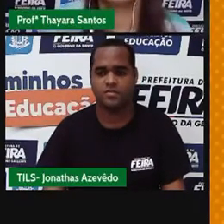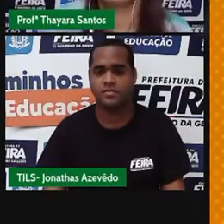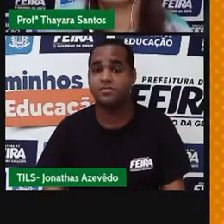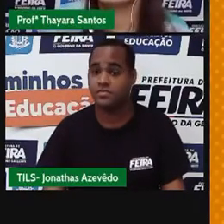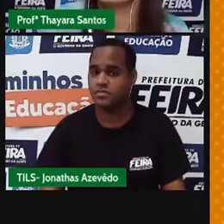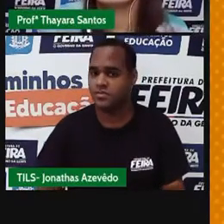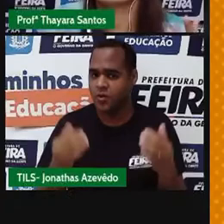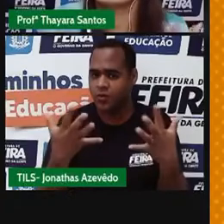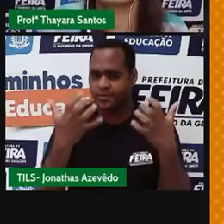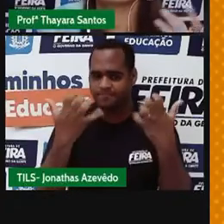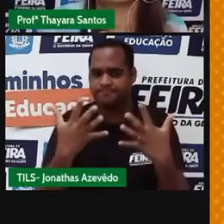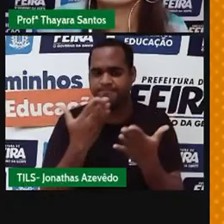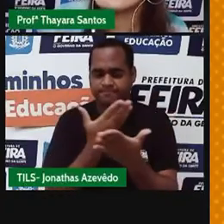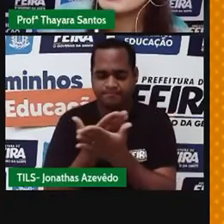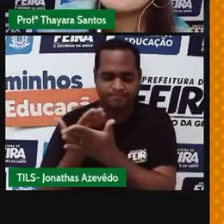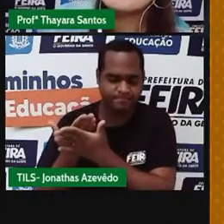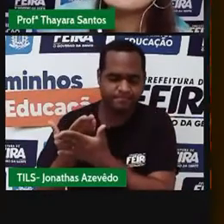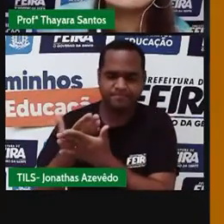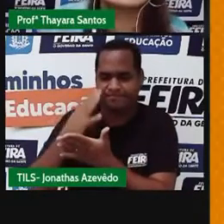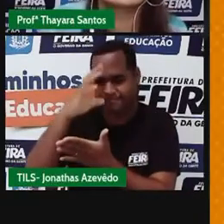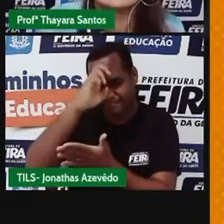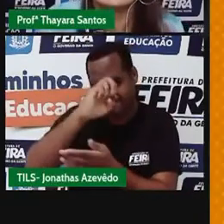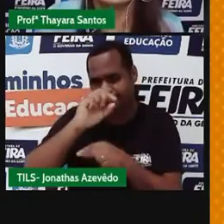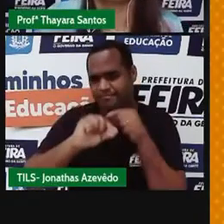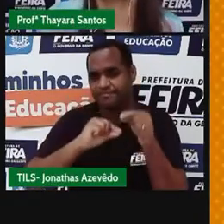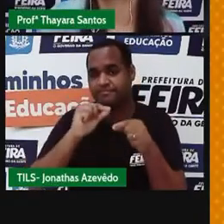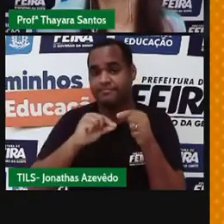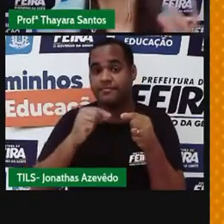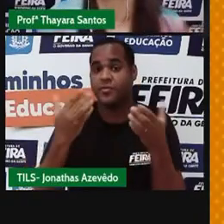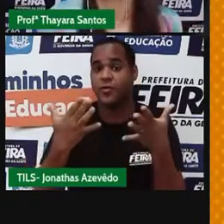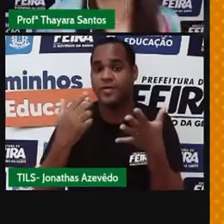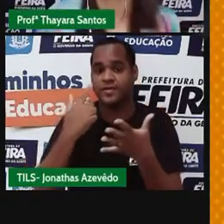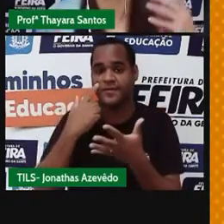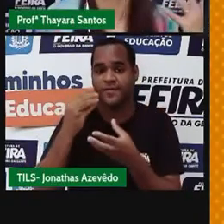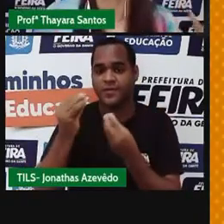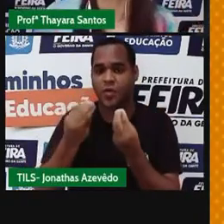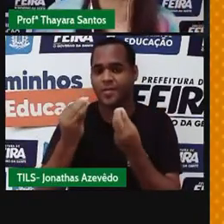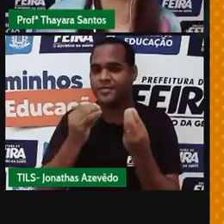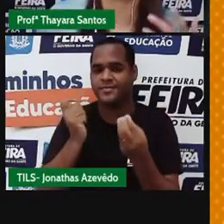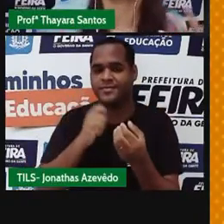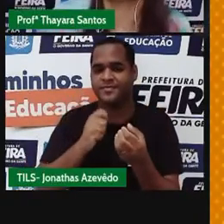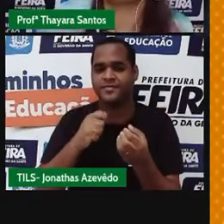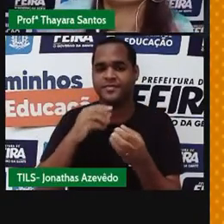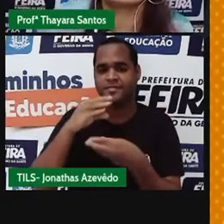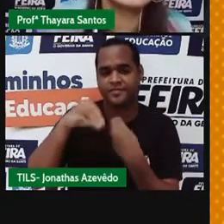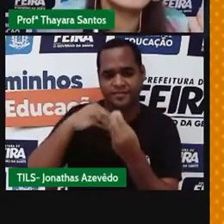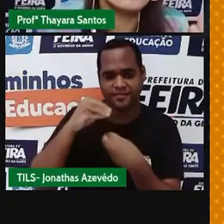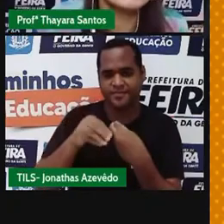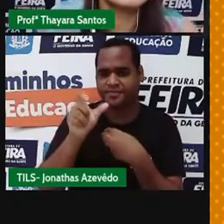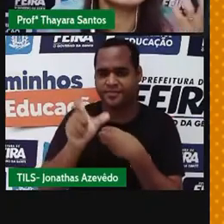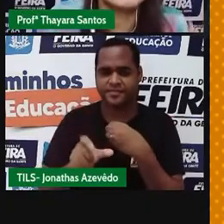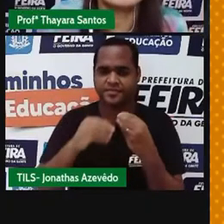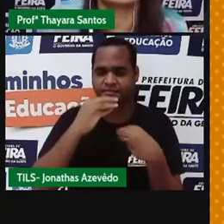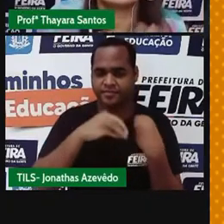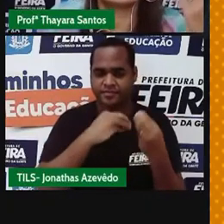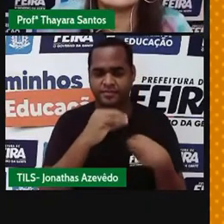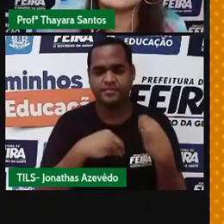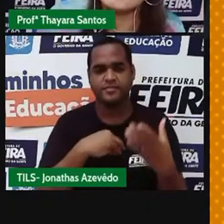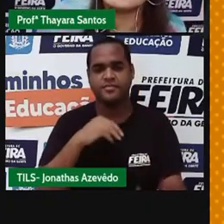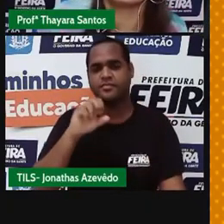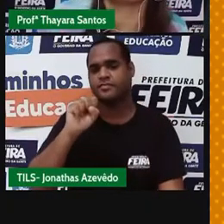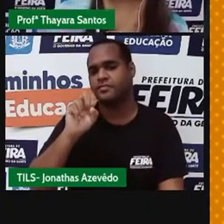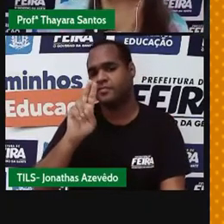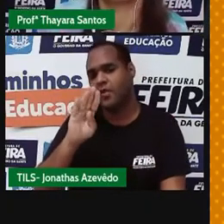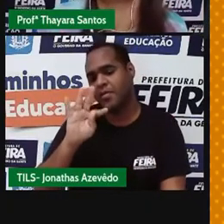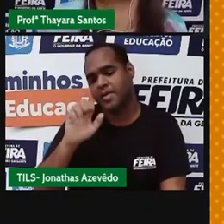E hoje a gente vai estudar sobre o quê? Hoje a gente vai estudar sobre as substâncias e misturas que são formadas justamente por esses